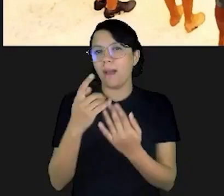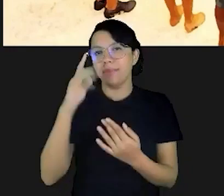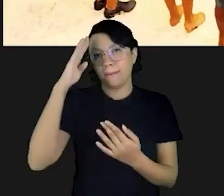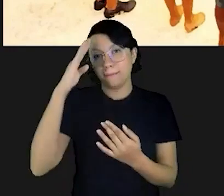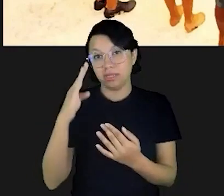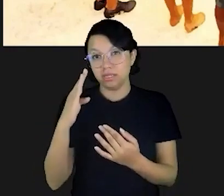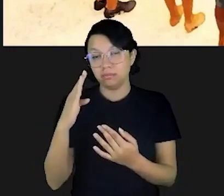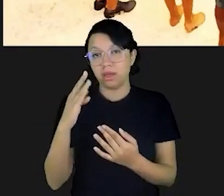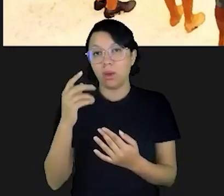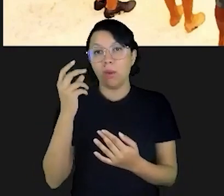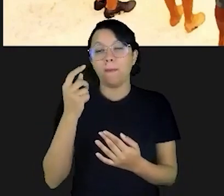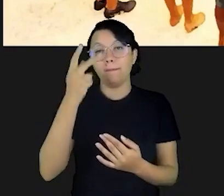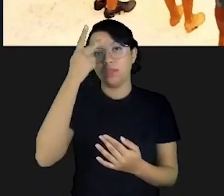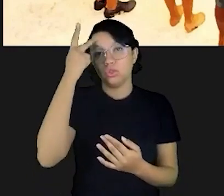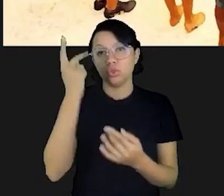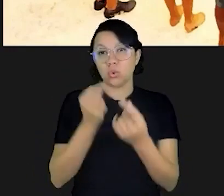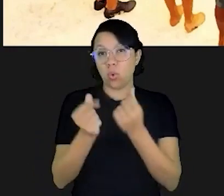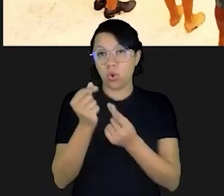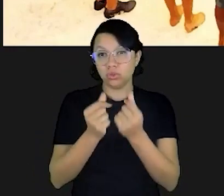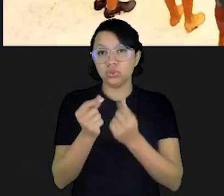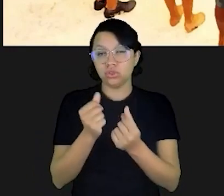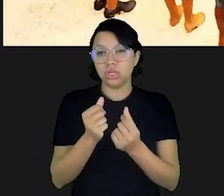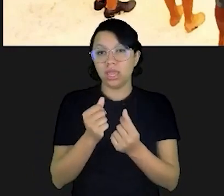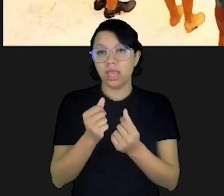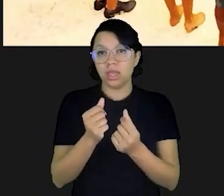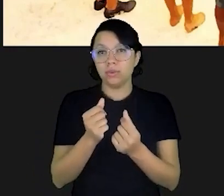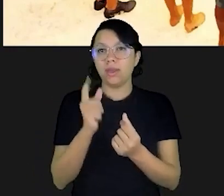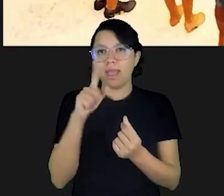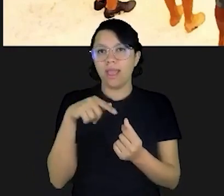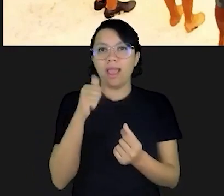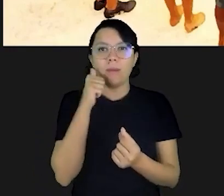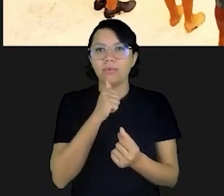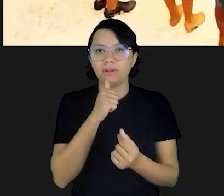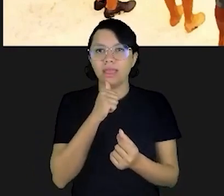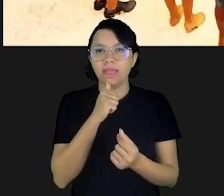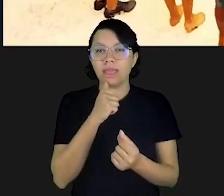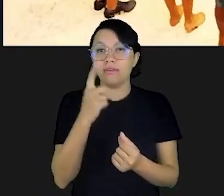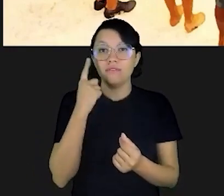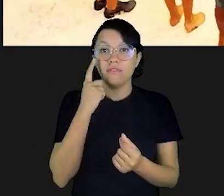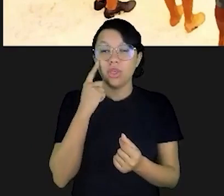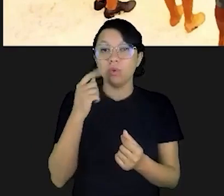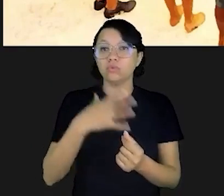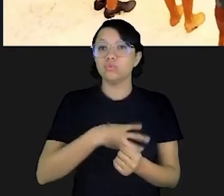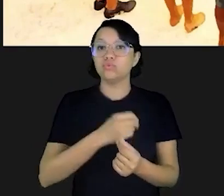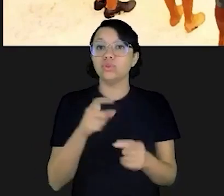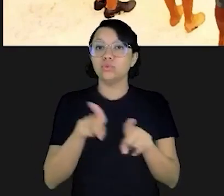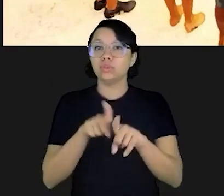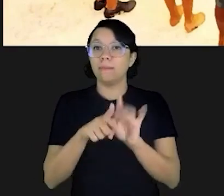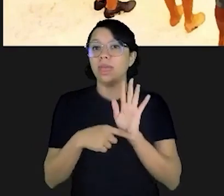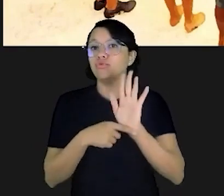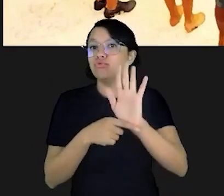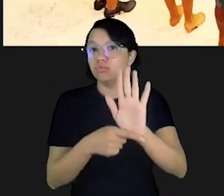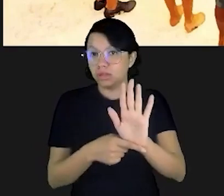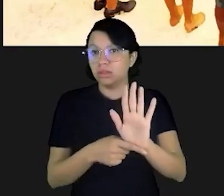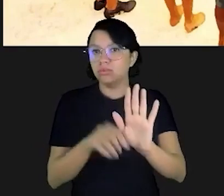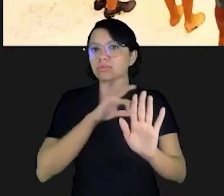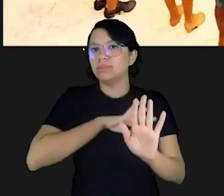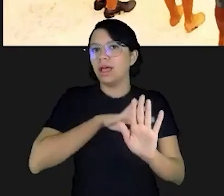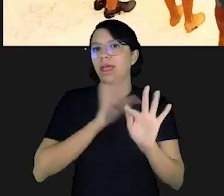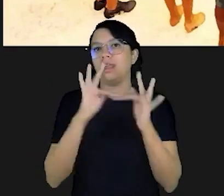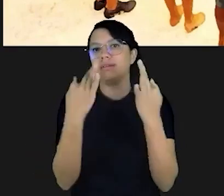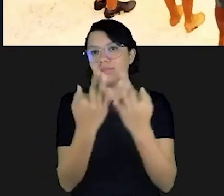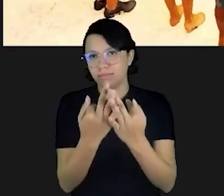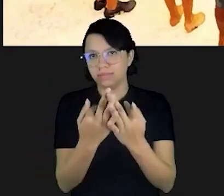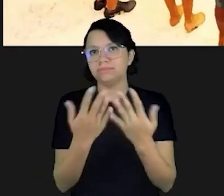a principal provedora é a mulher, não é raro a gente ver os filhos informalmente ajudando a compor a renda da